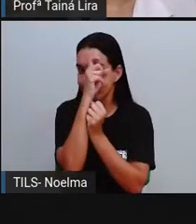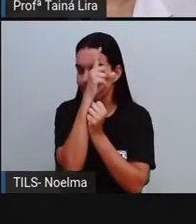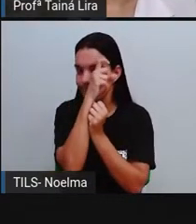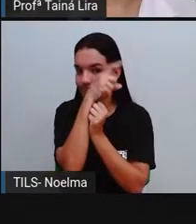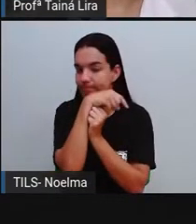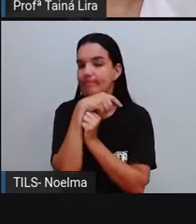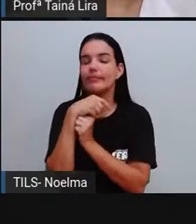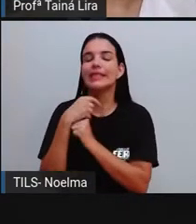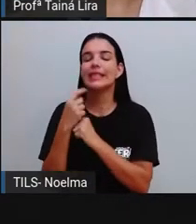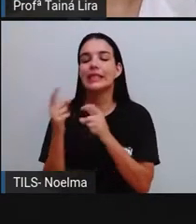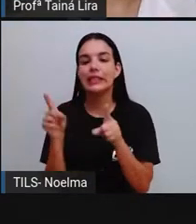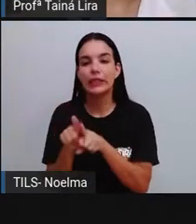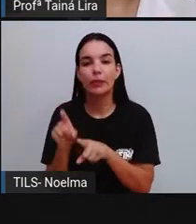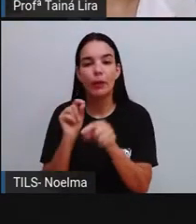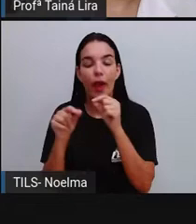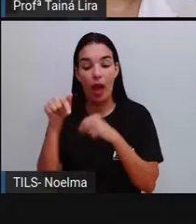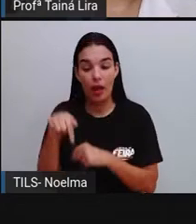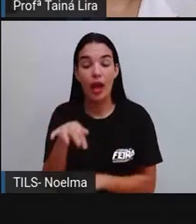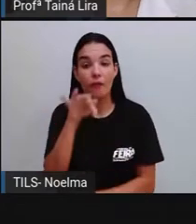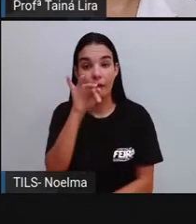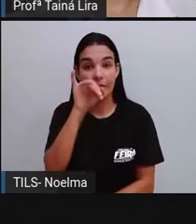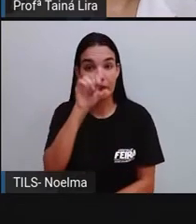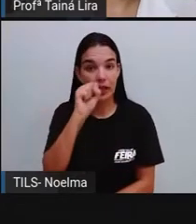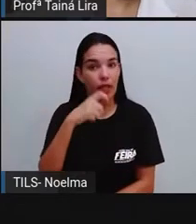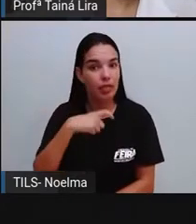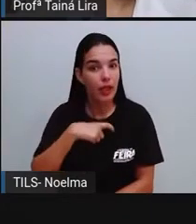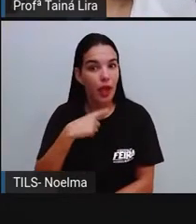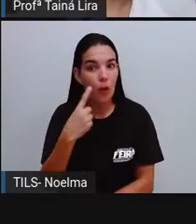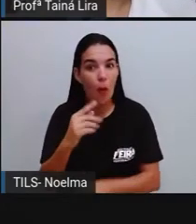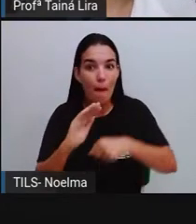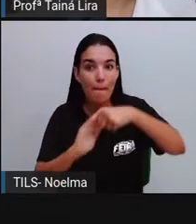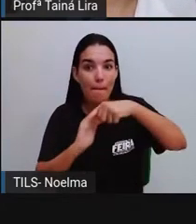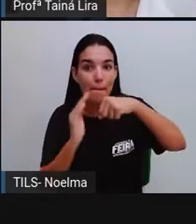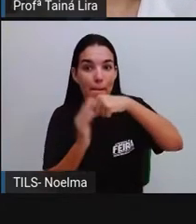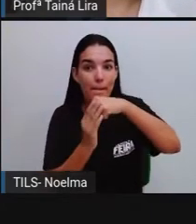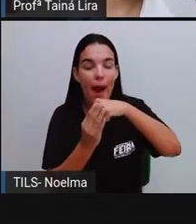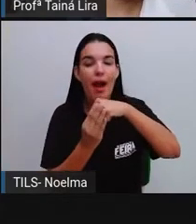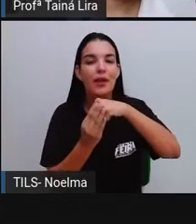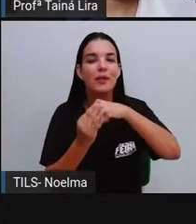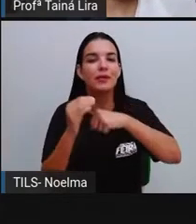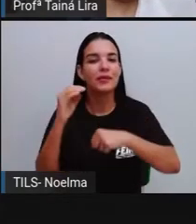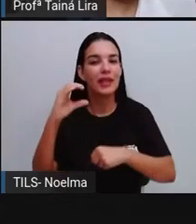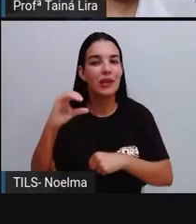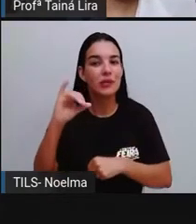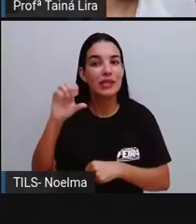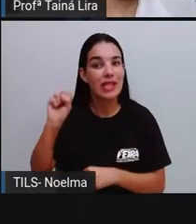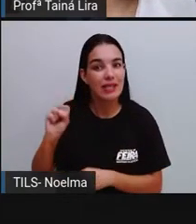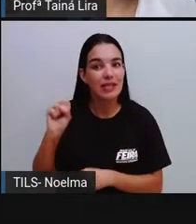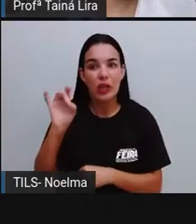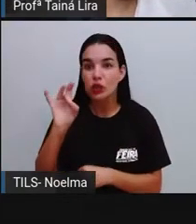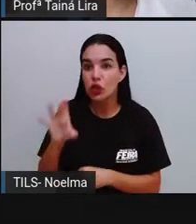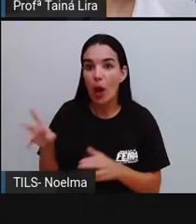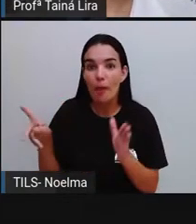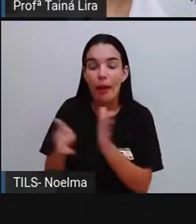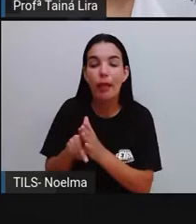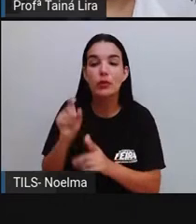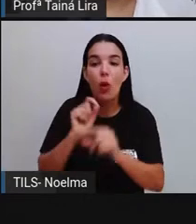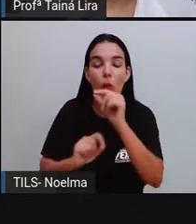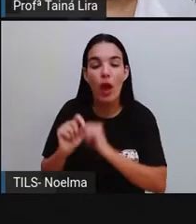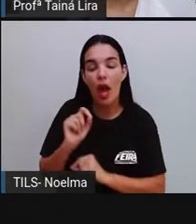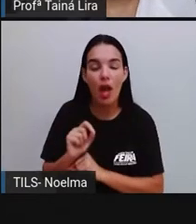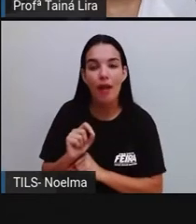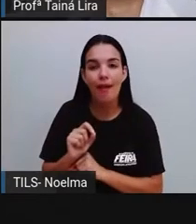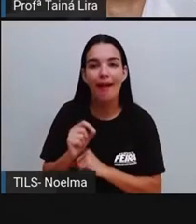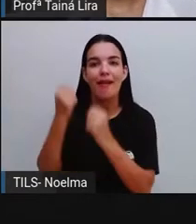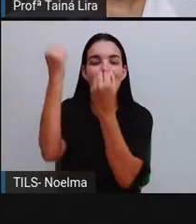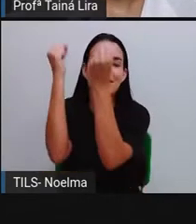E nós vimos que aqui em Feira de Santana, nós temos um bairro industrial que é o CIS, tá? Centro Industrial do Subaé.